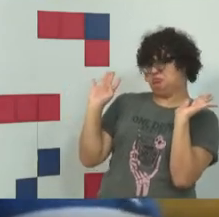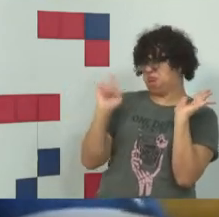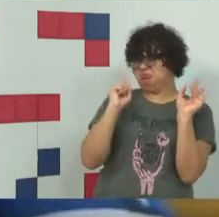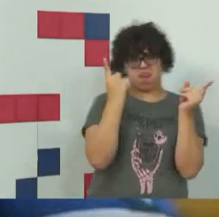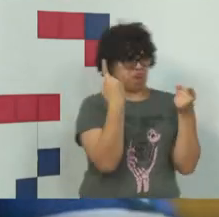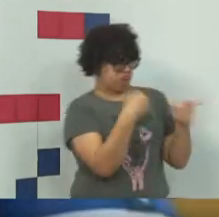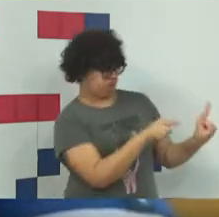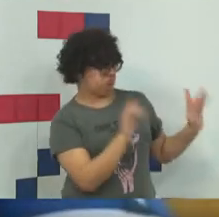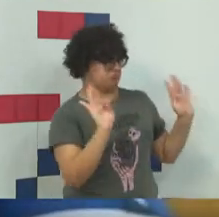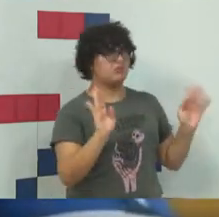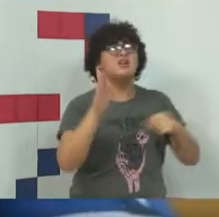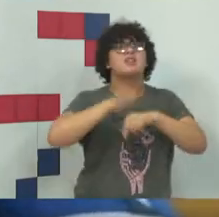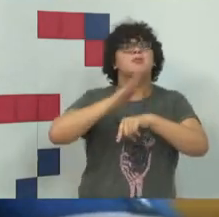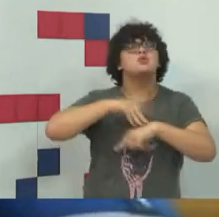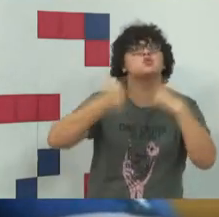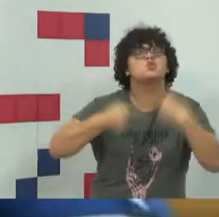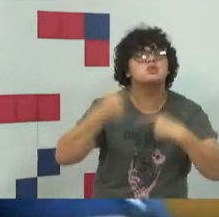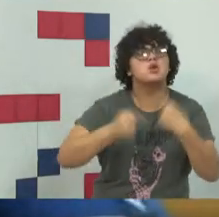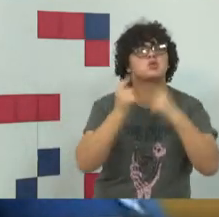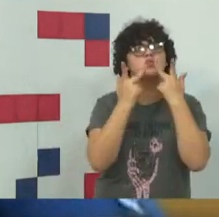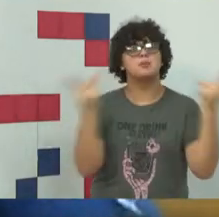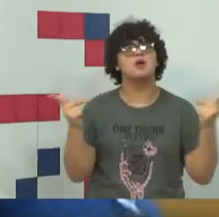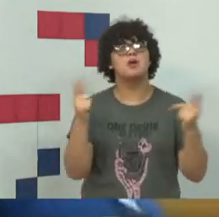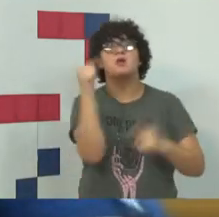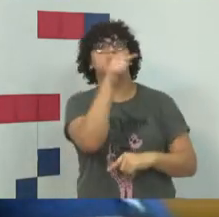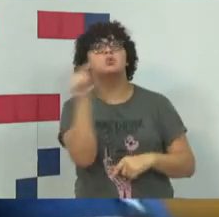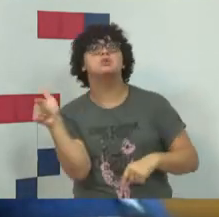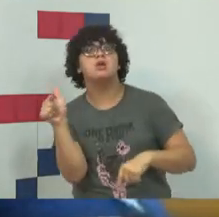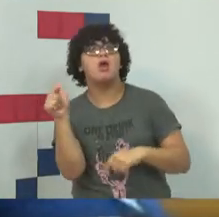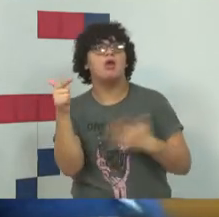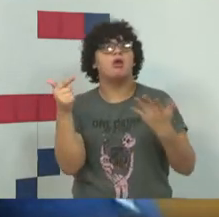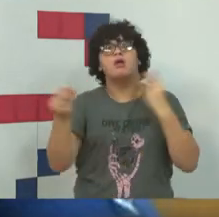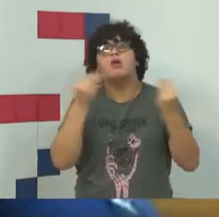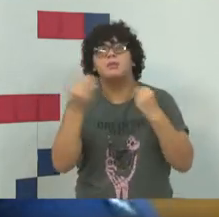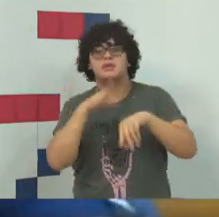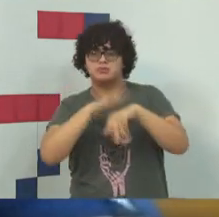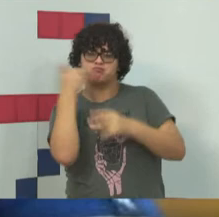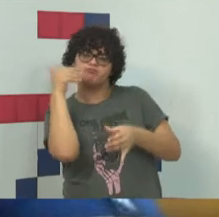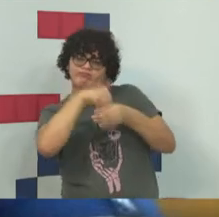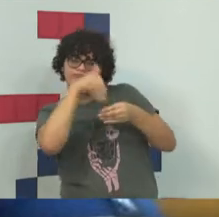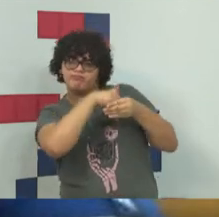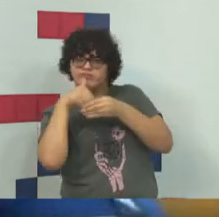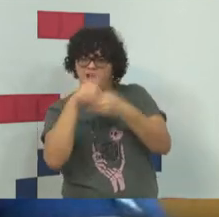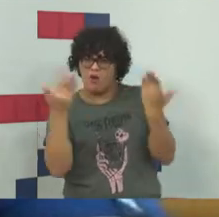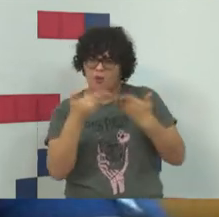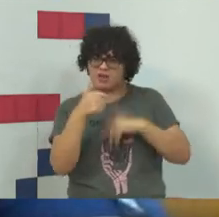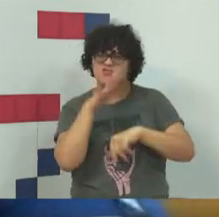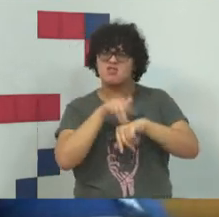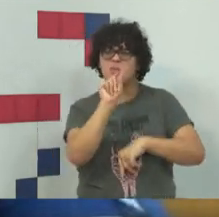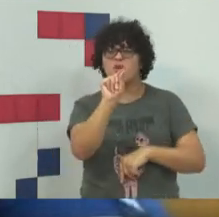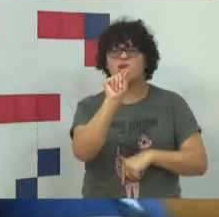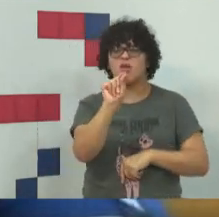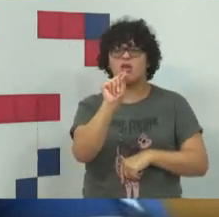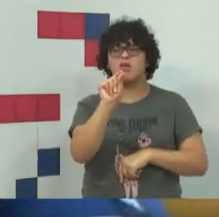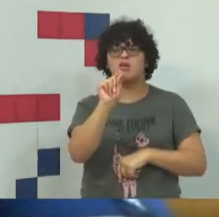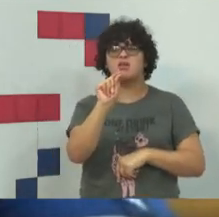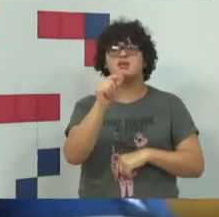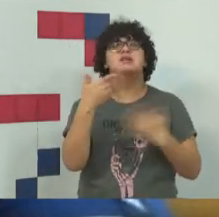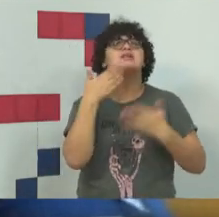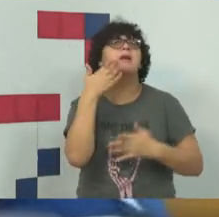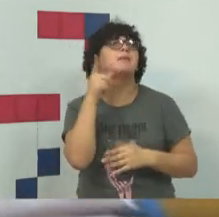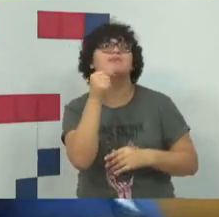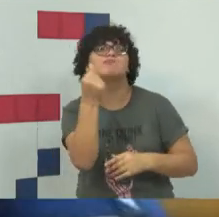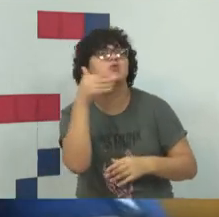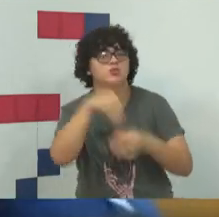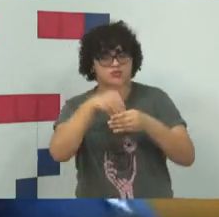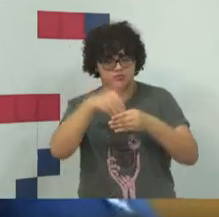o tempo de discussão normal e tal, não existe mais aquela votação que a gente chama de, aquela votação